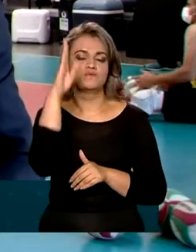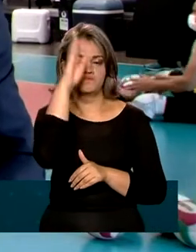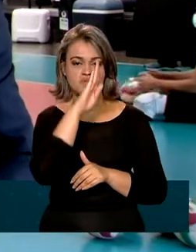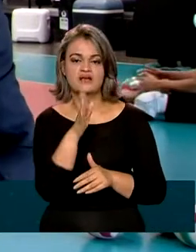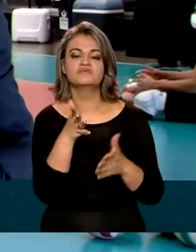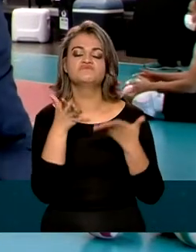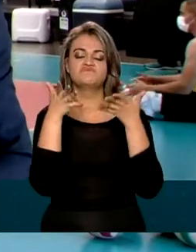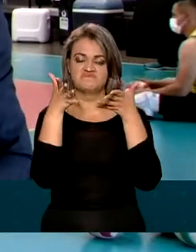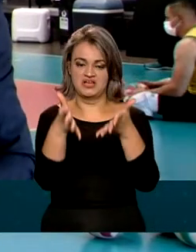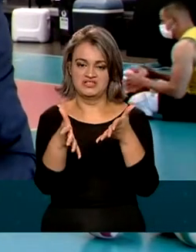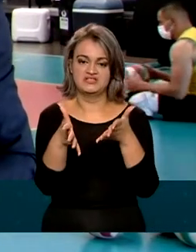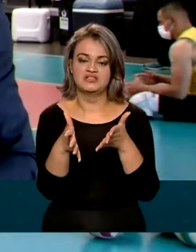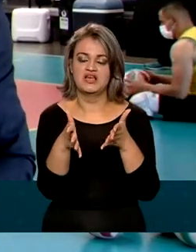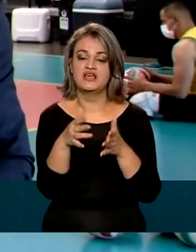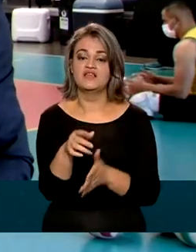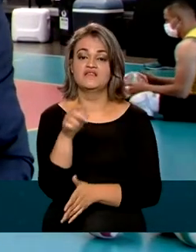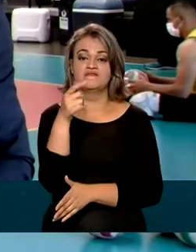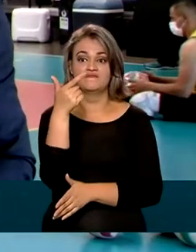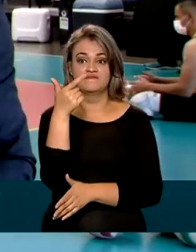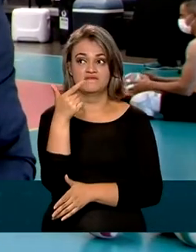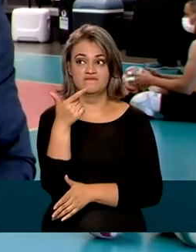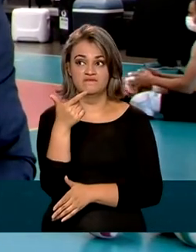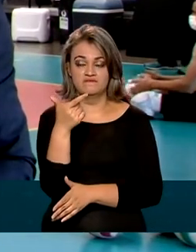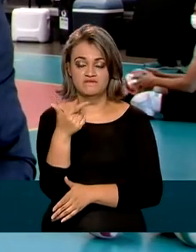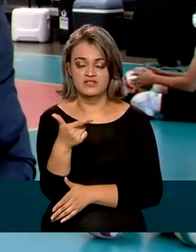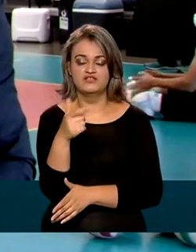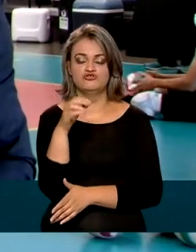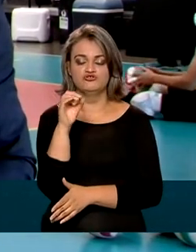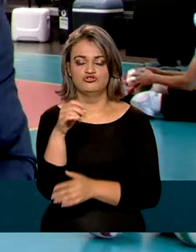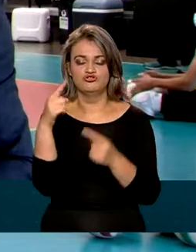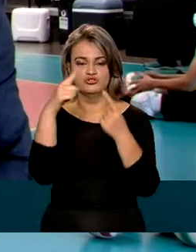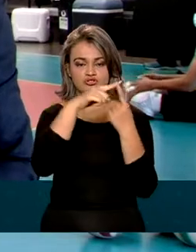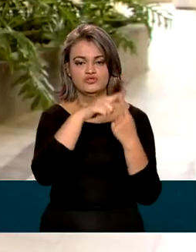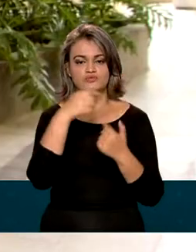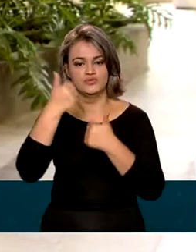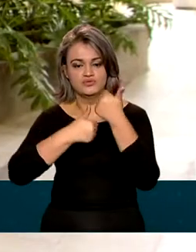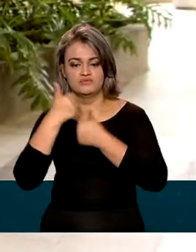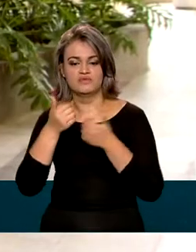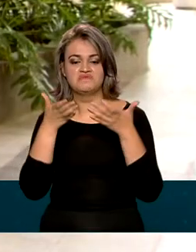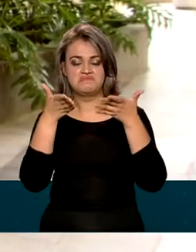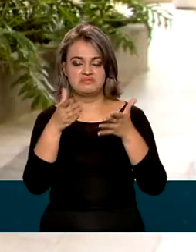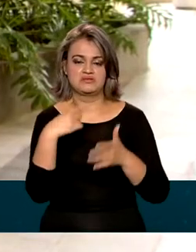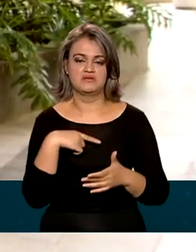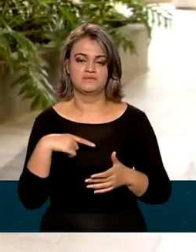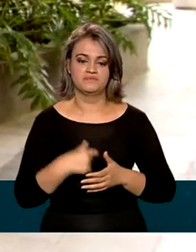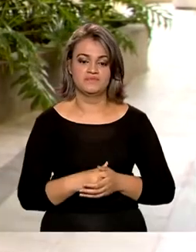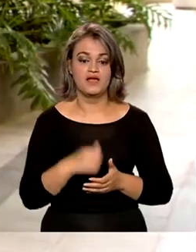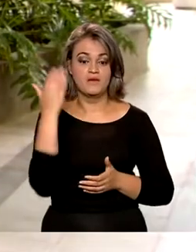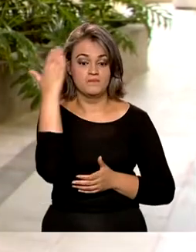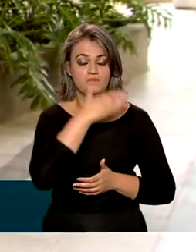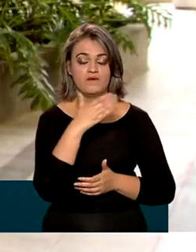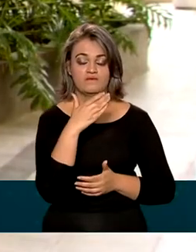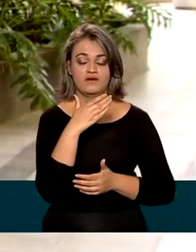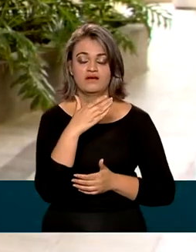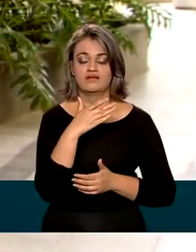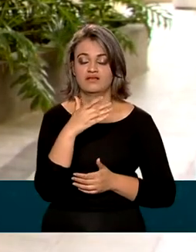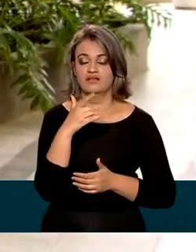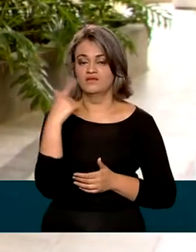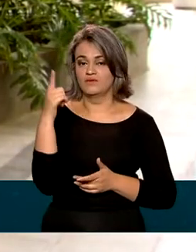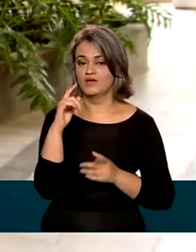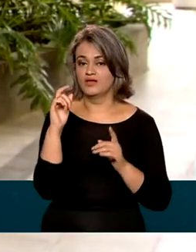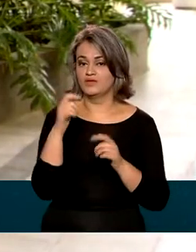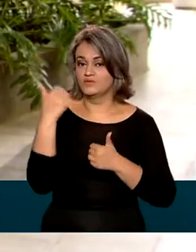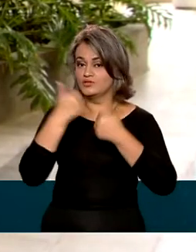estará presente em 20 das 22 modalidades. Isso mostra a força do esporte paralímpico.